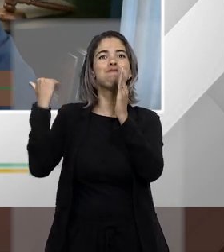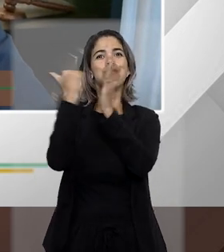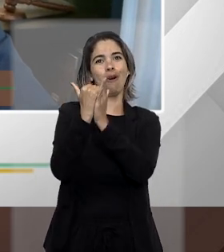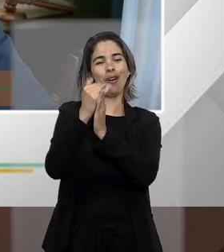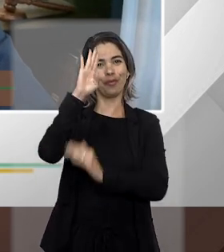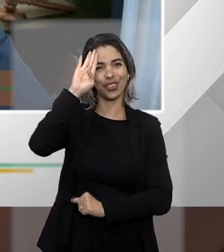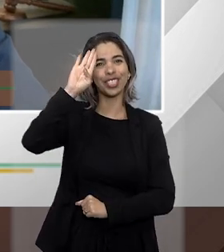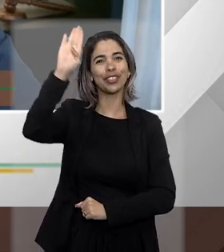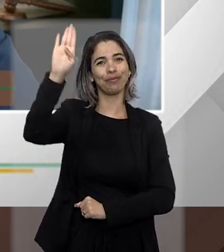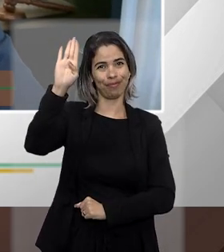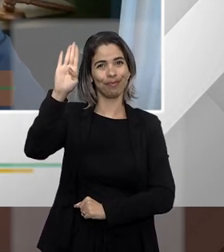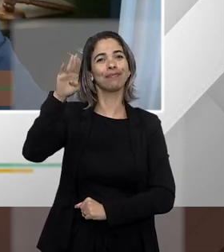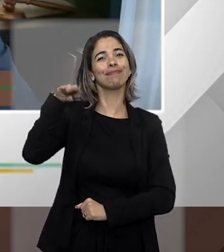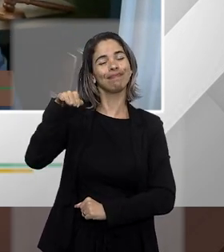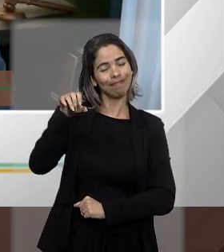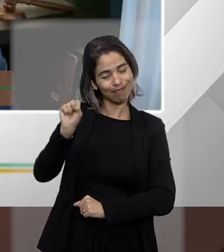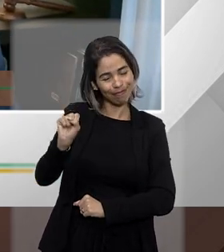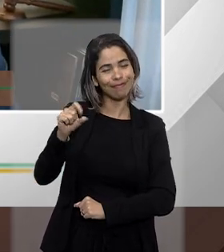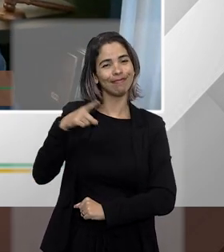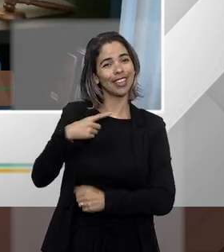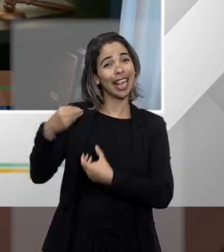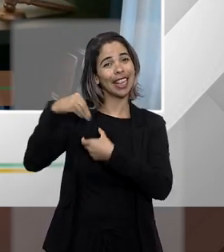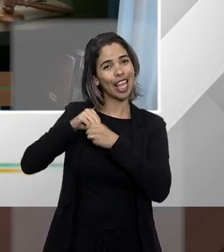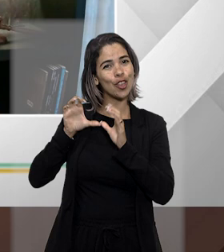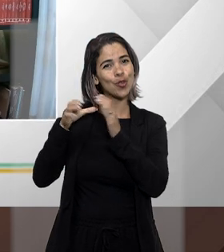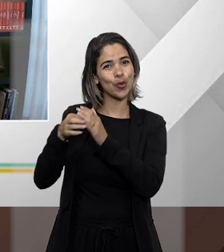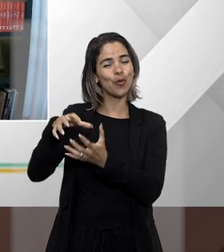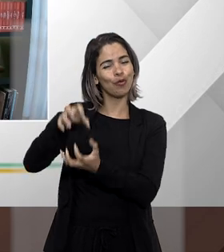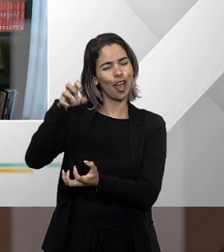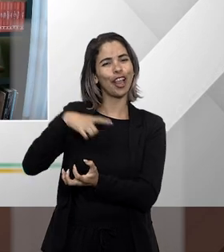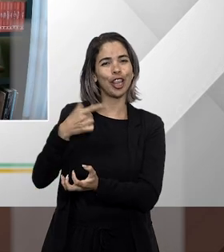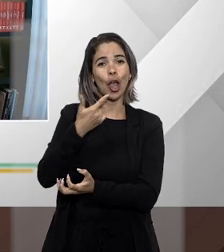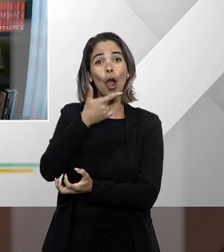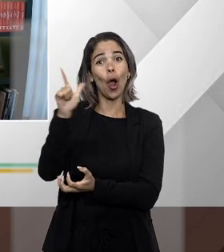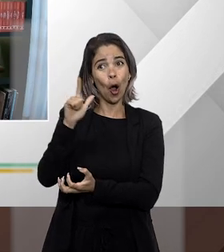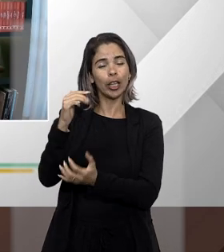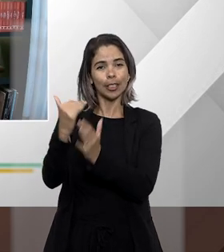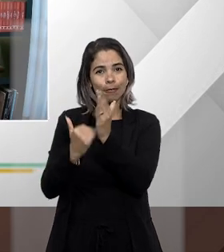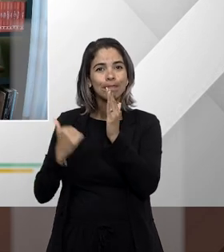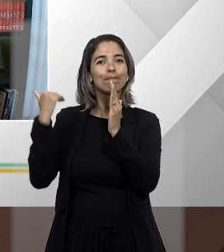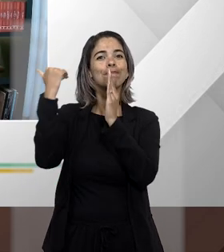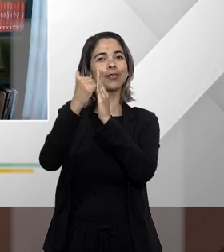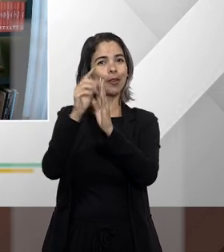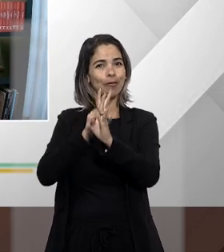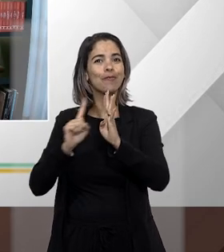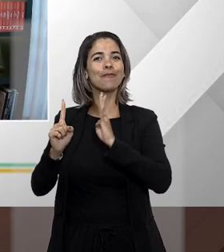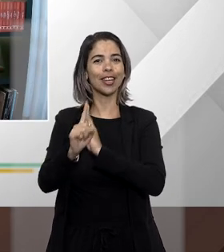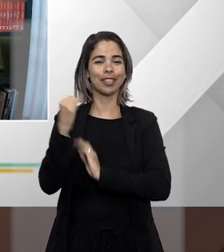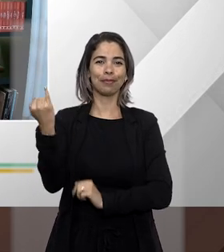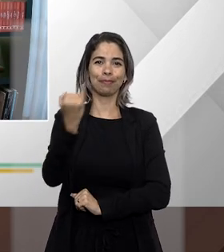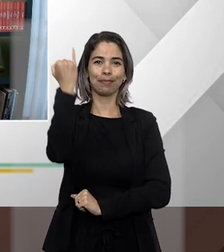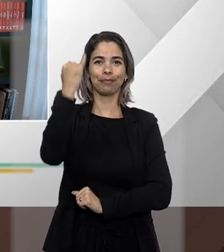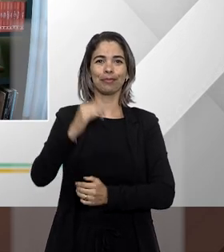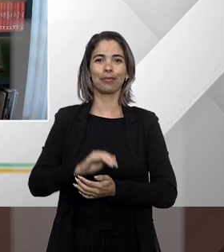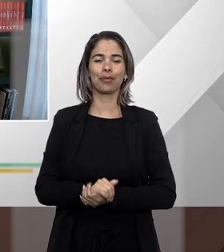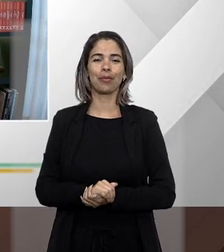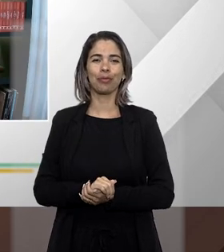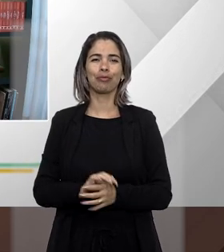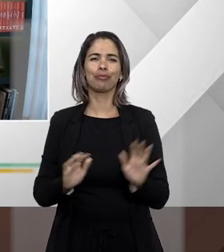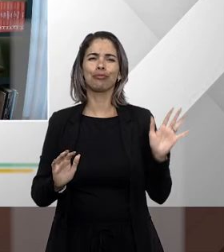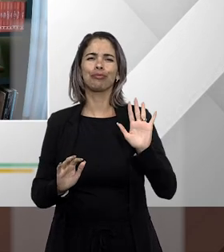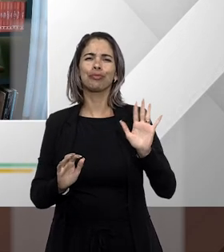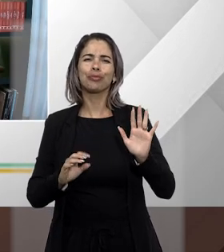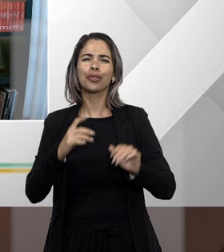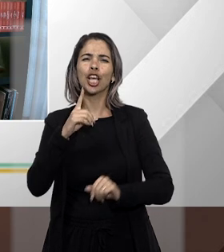a gente tem uma outra prioridade legal Professor Diego e é cabível o mandado de segurança contra atos